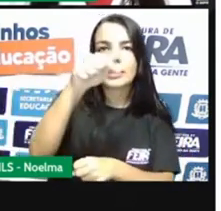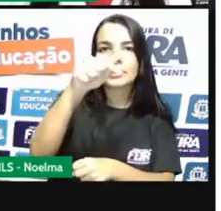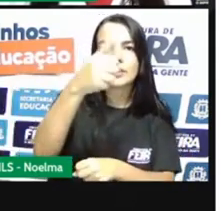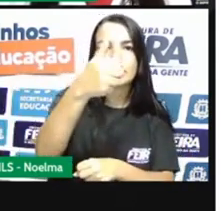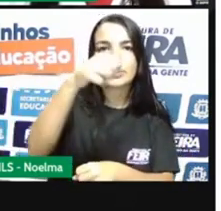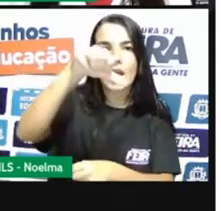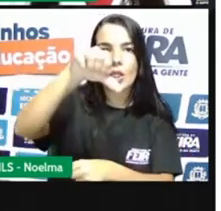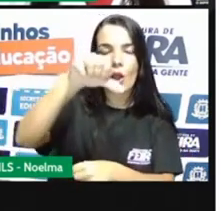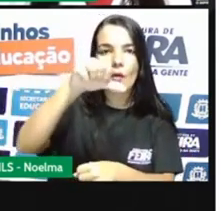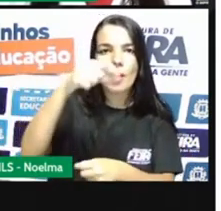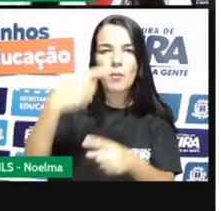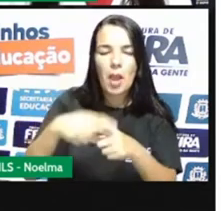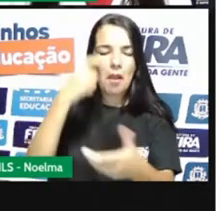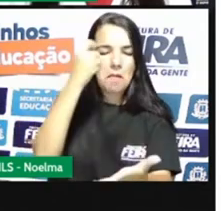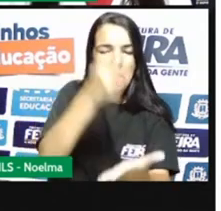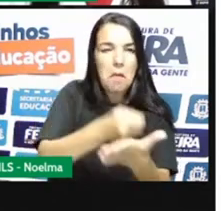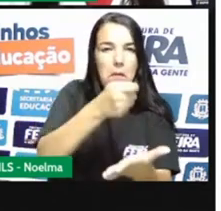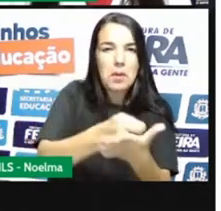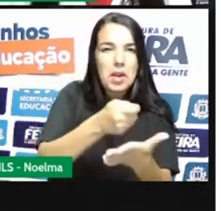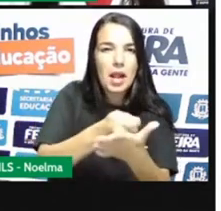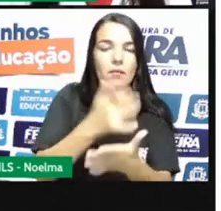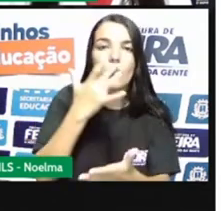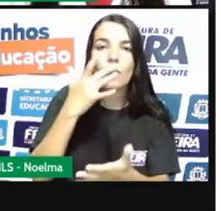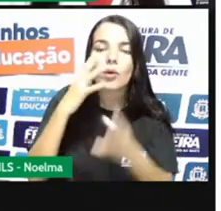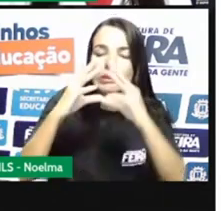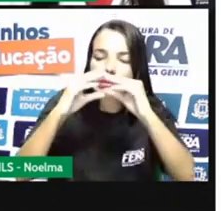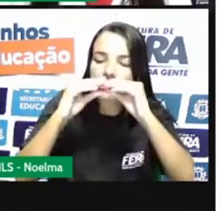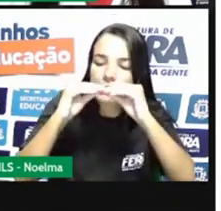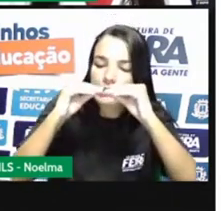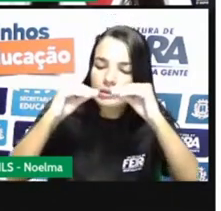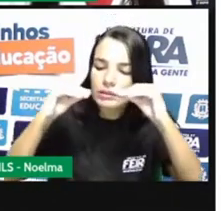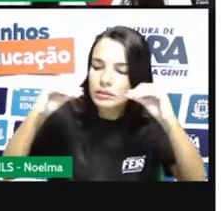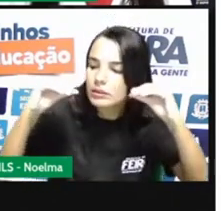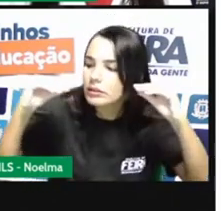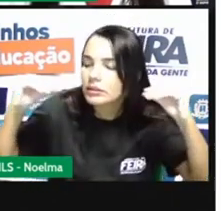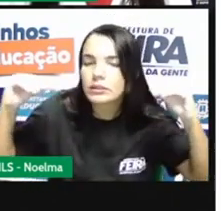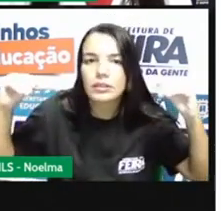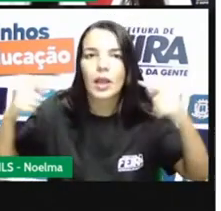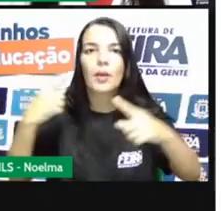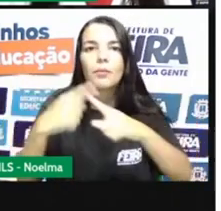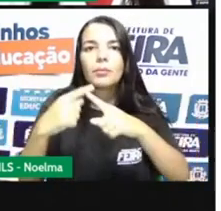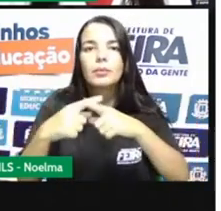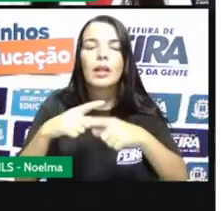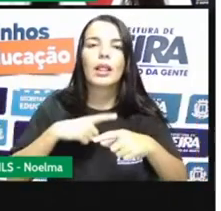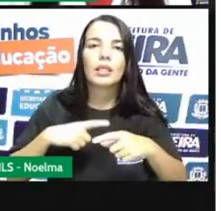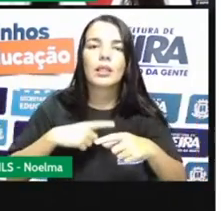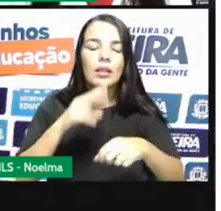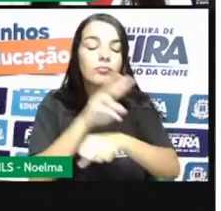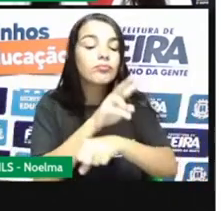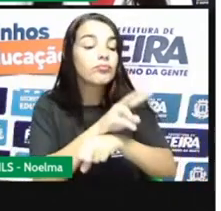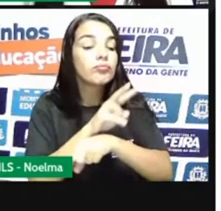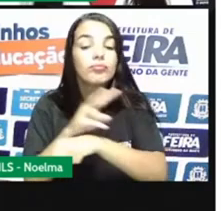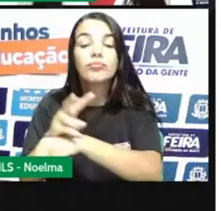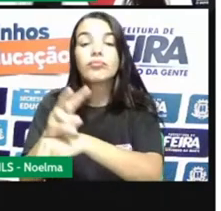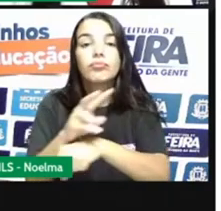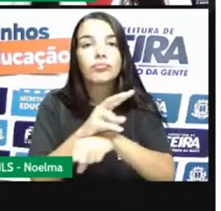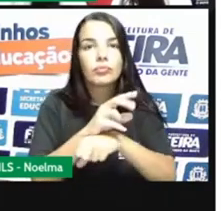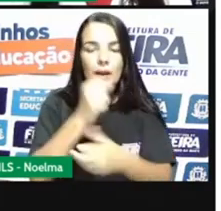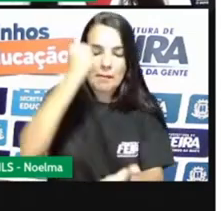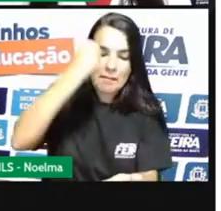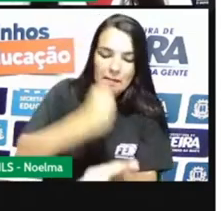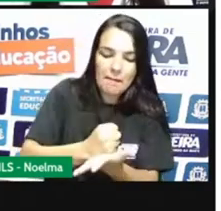obrigava os mineradores a derreter o ouro sob controle da intendência. E aí eles colocavam o